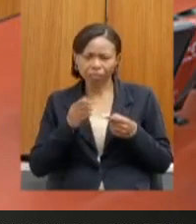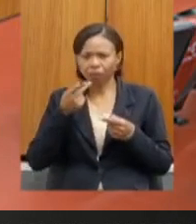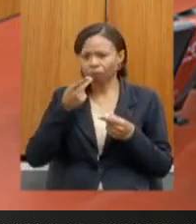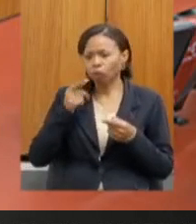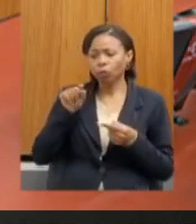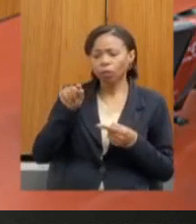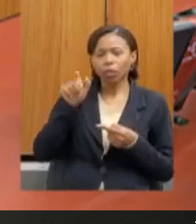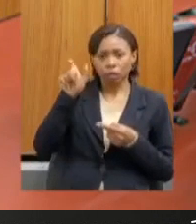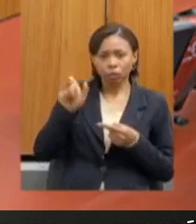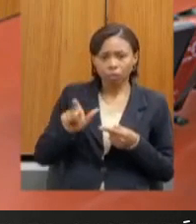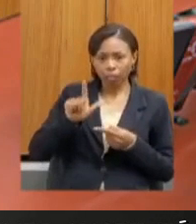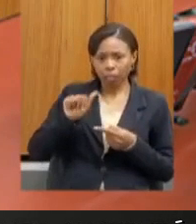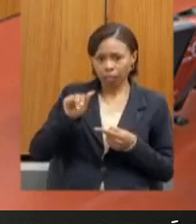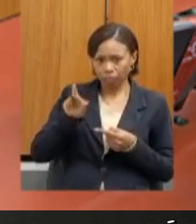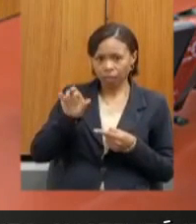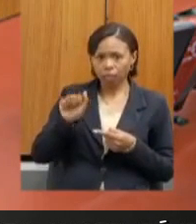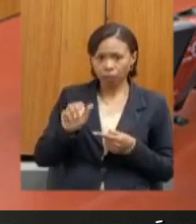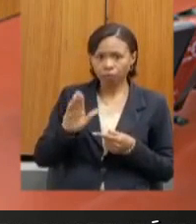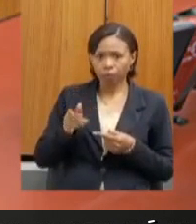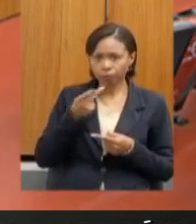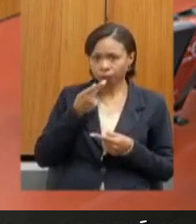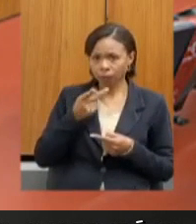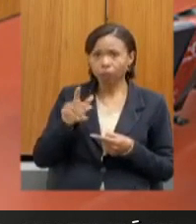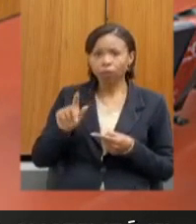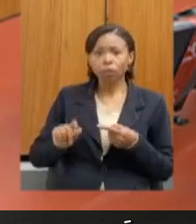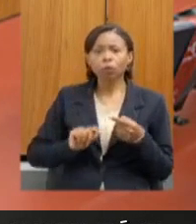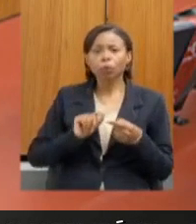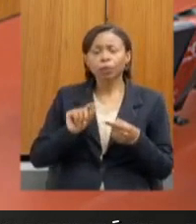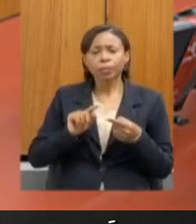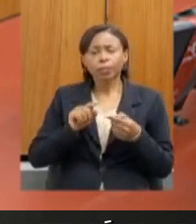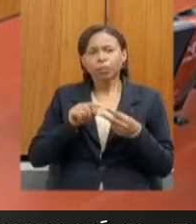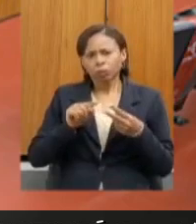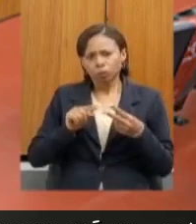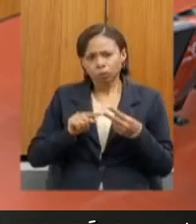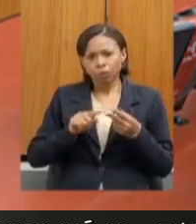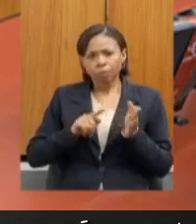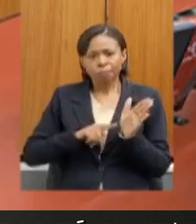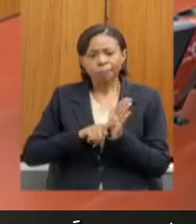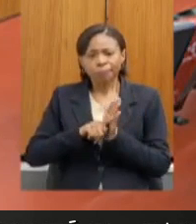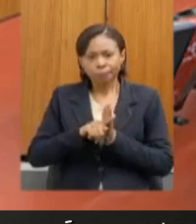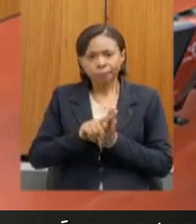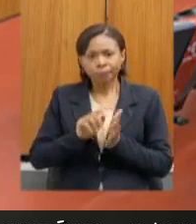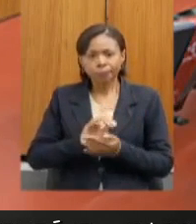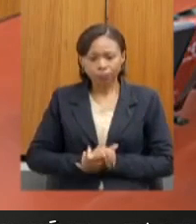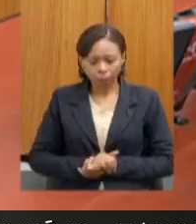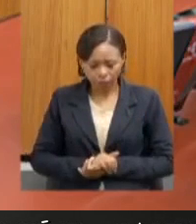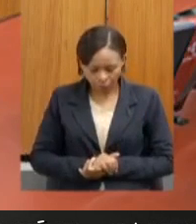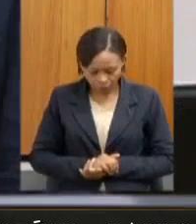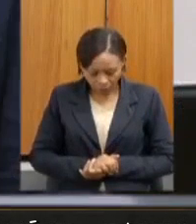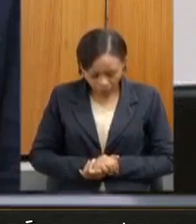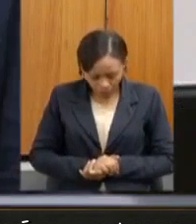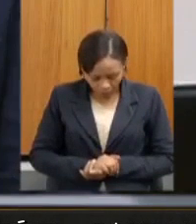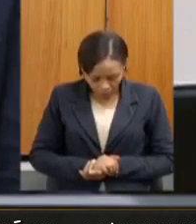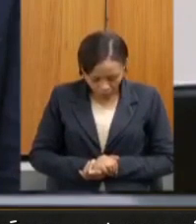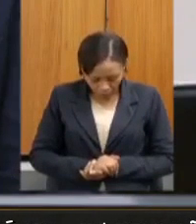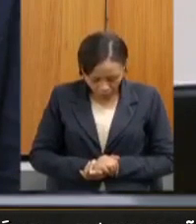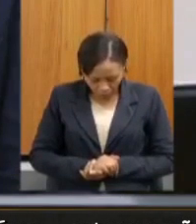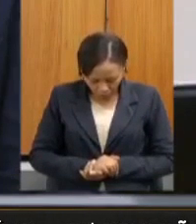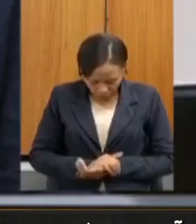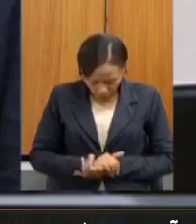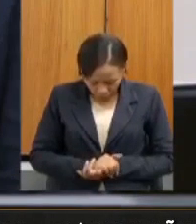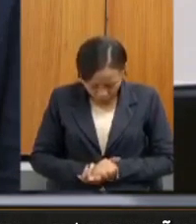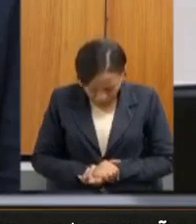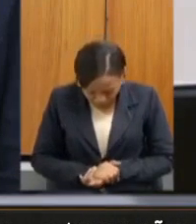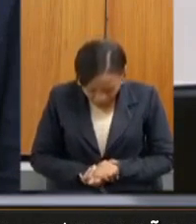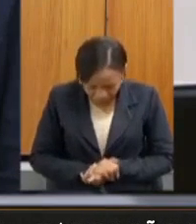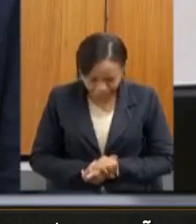deputada Laura Serrano, são duas perguntas, a primeira é quais são as ações que a Semar